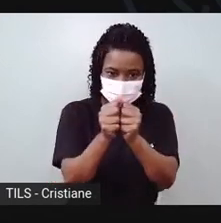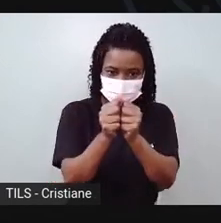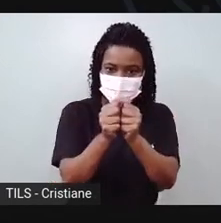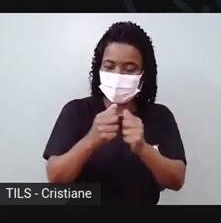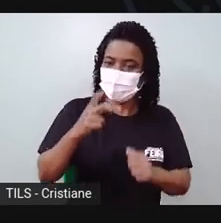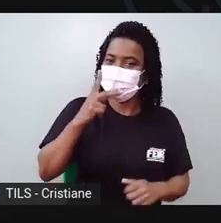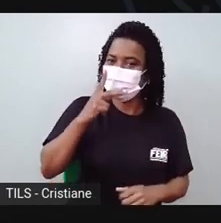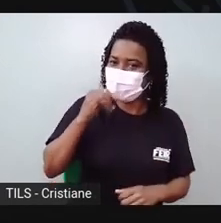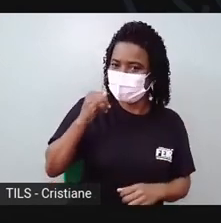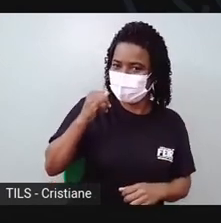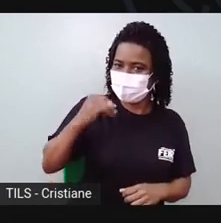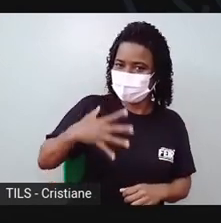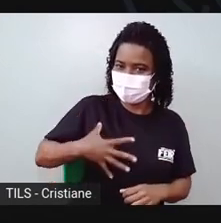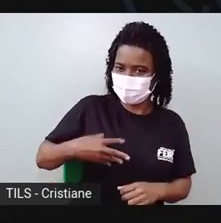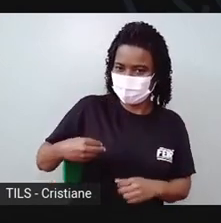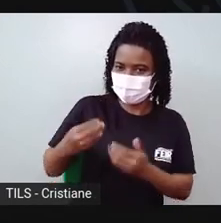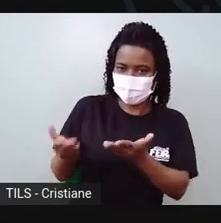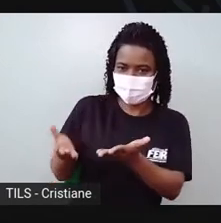filhinho, ó.